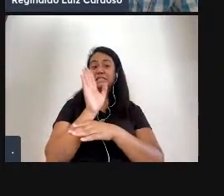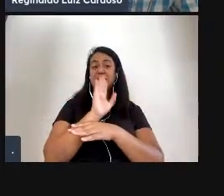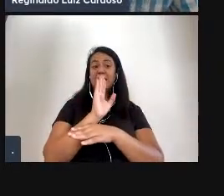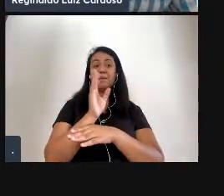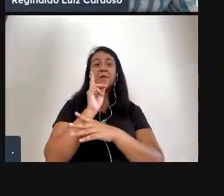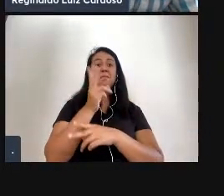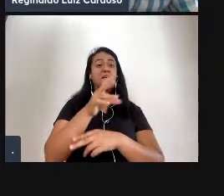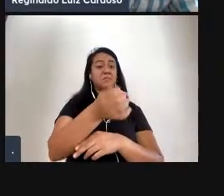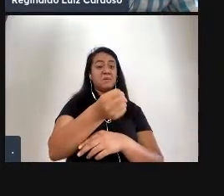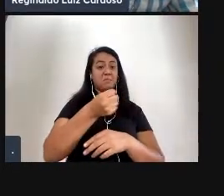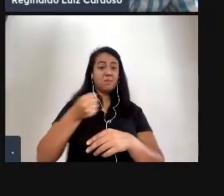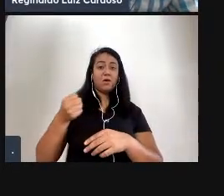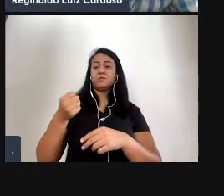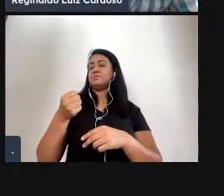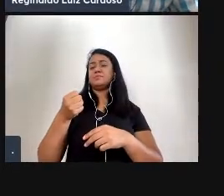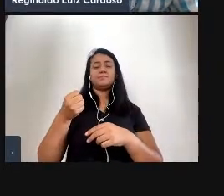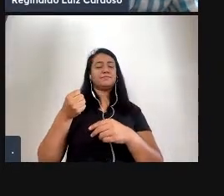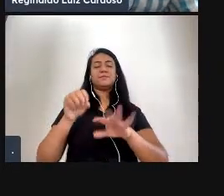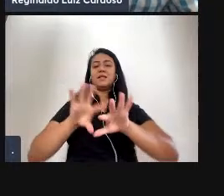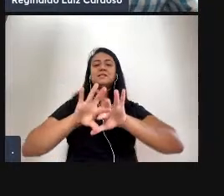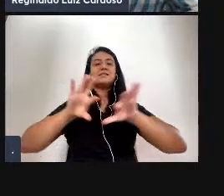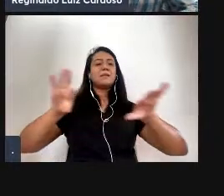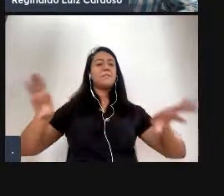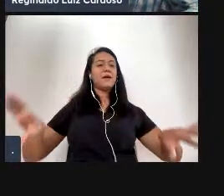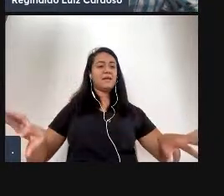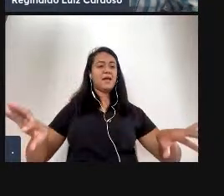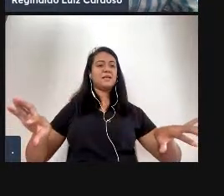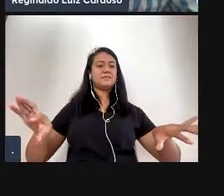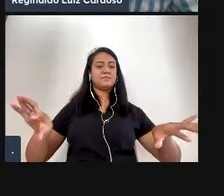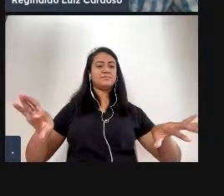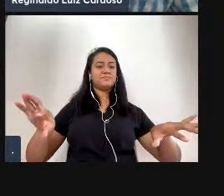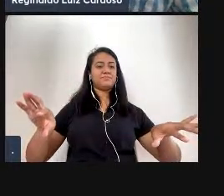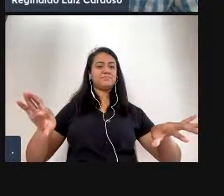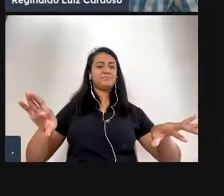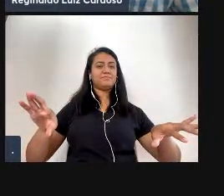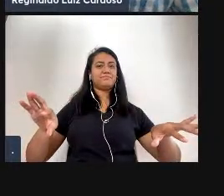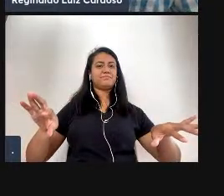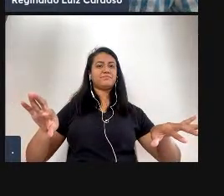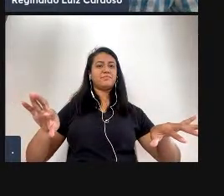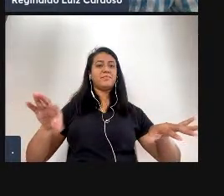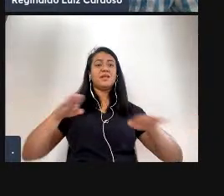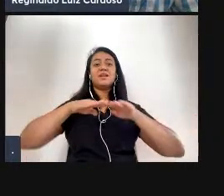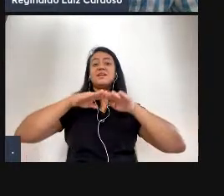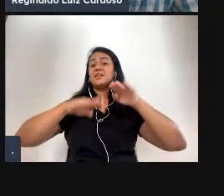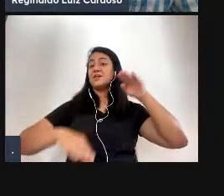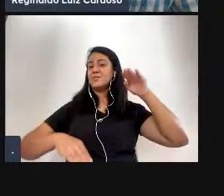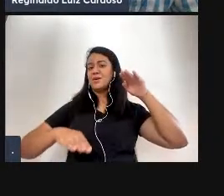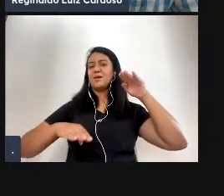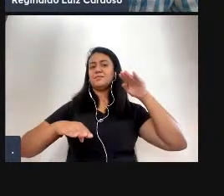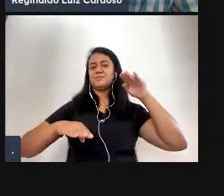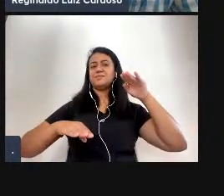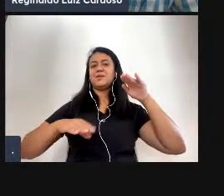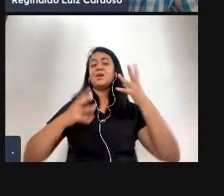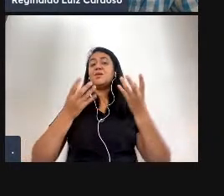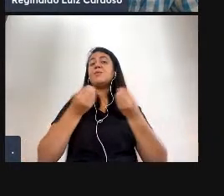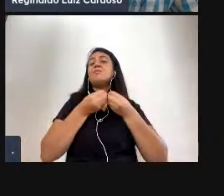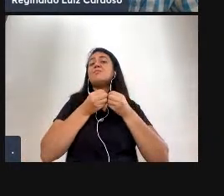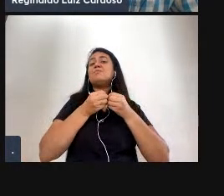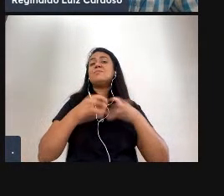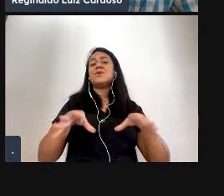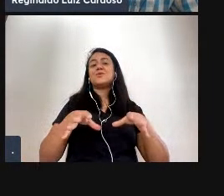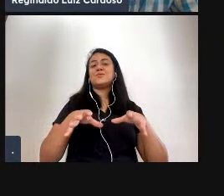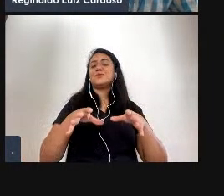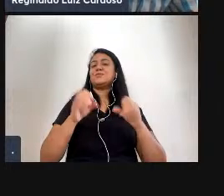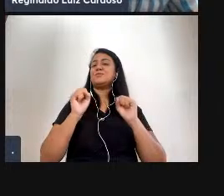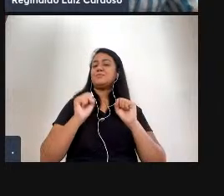iguais separados e raras vezes iguais quanto dano pode dizer pode fazer a ingenuidade